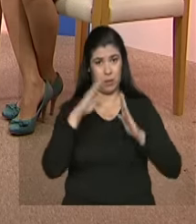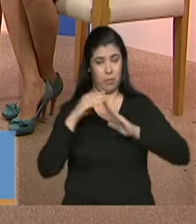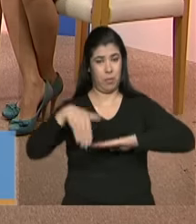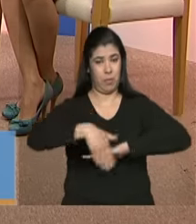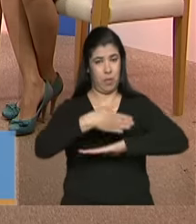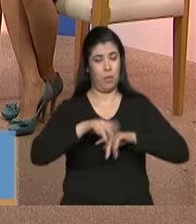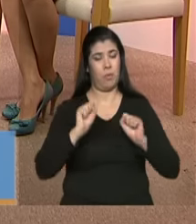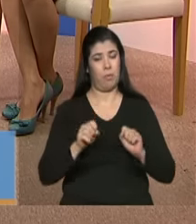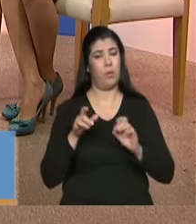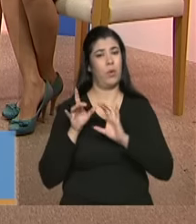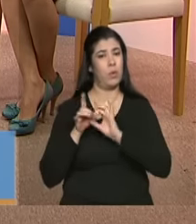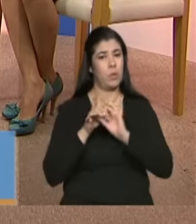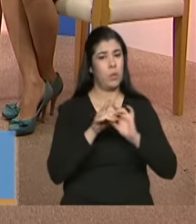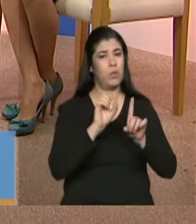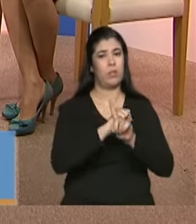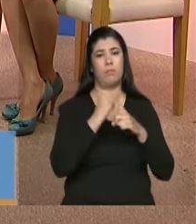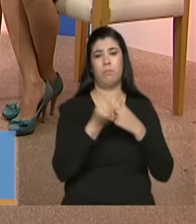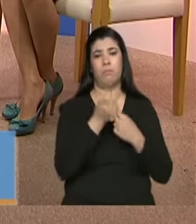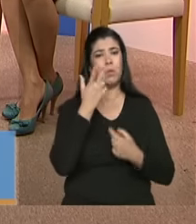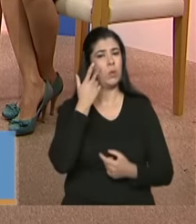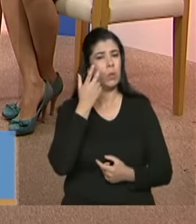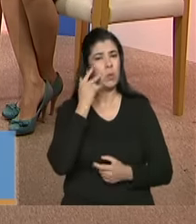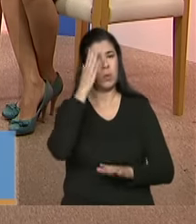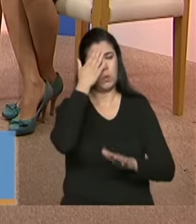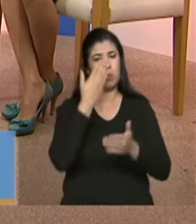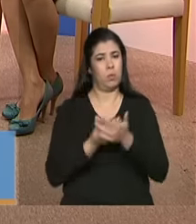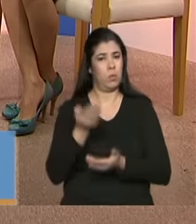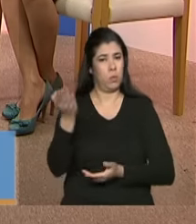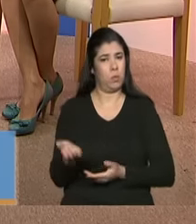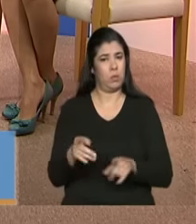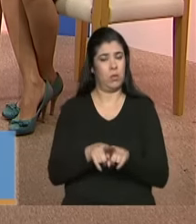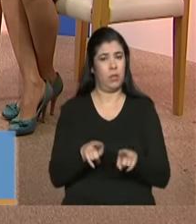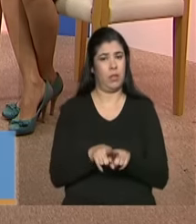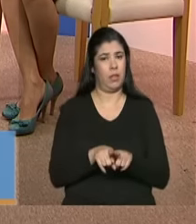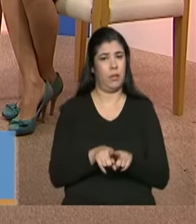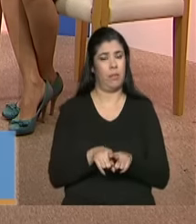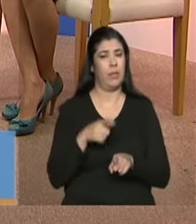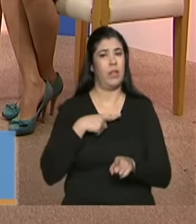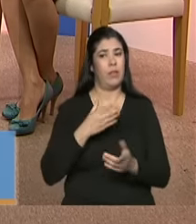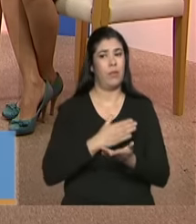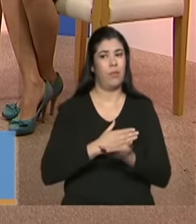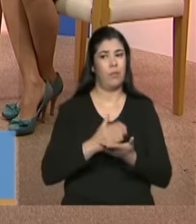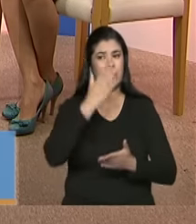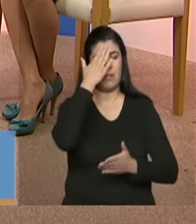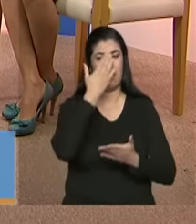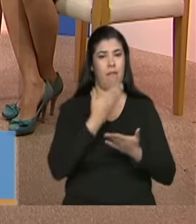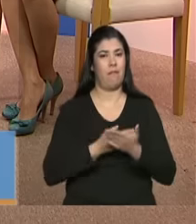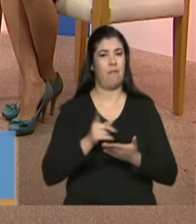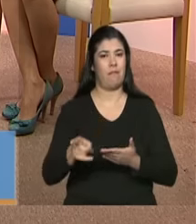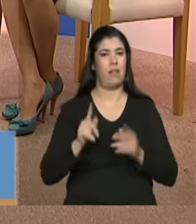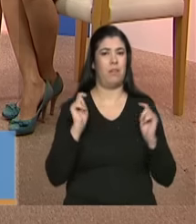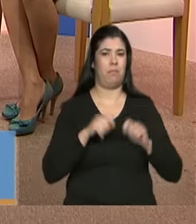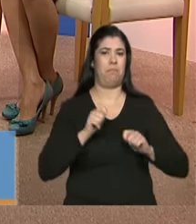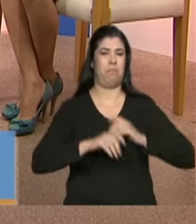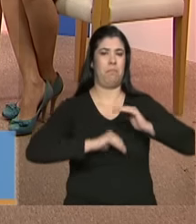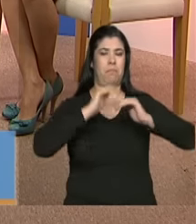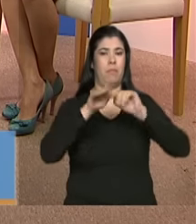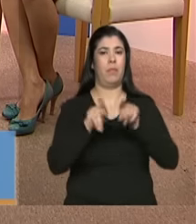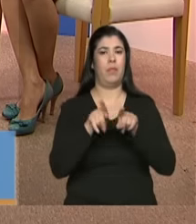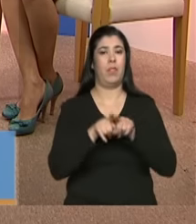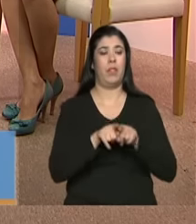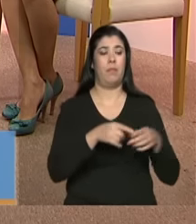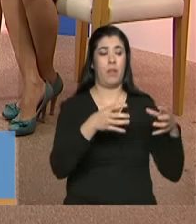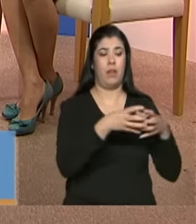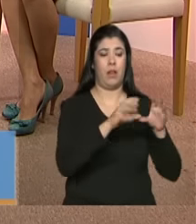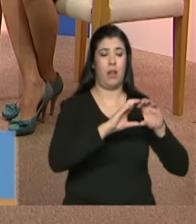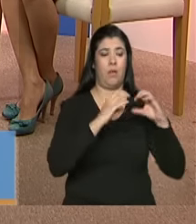parte do nosso contexto social de uma forma confiável a gente já passa a ter mais confiança naquelas pessoas e trazer também a comunidade